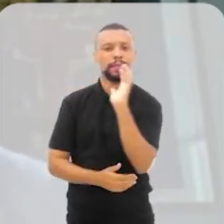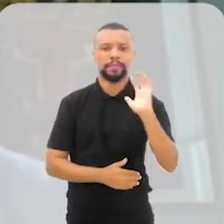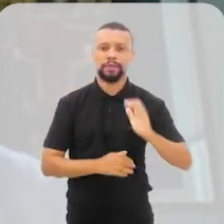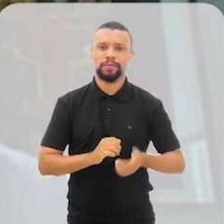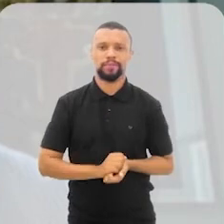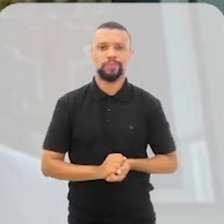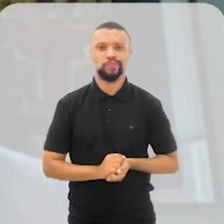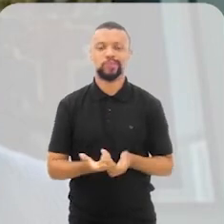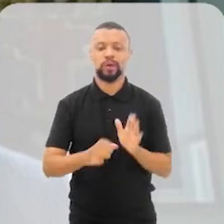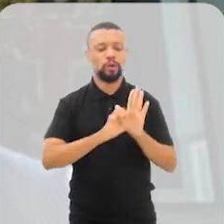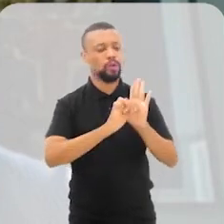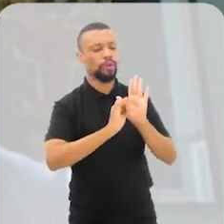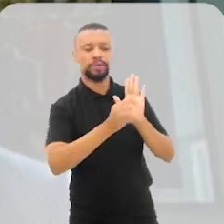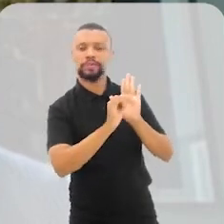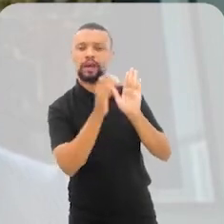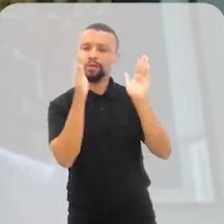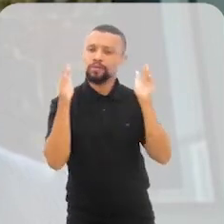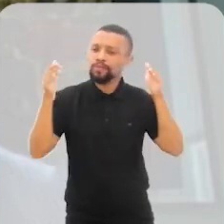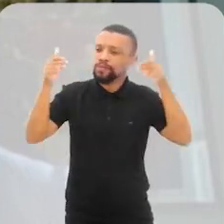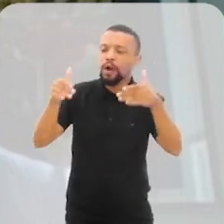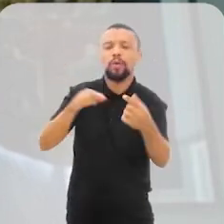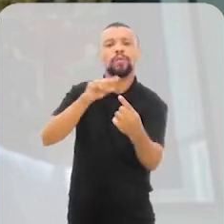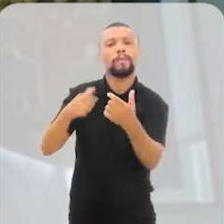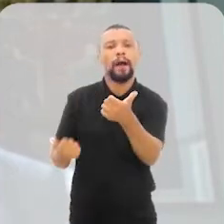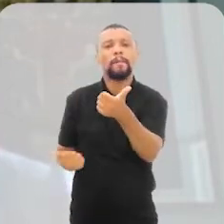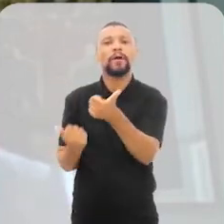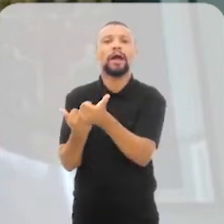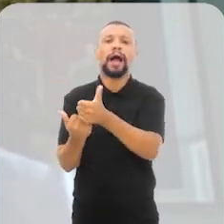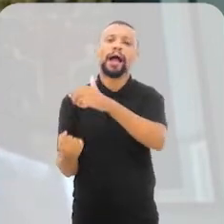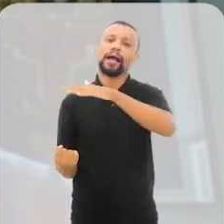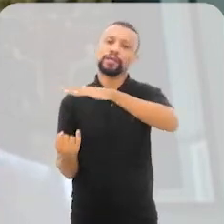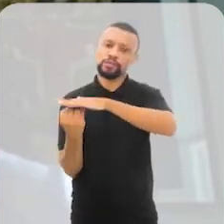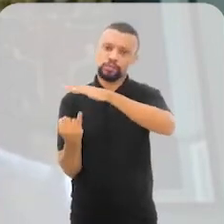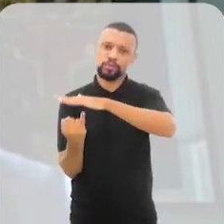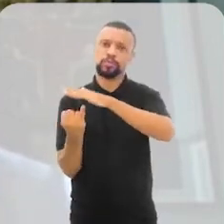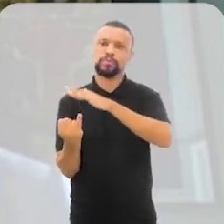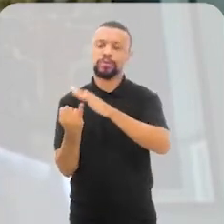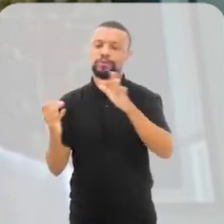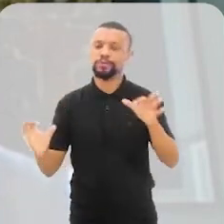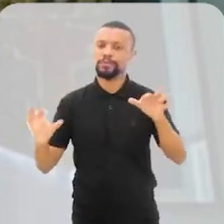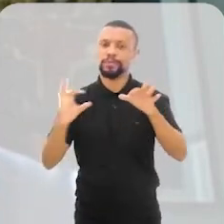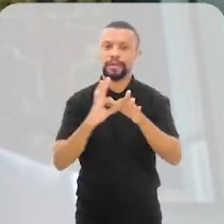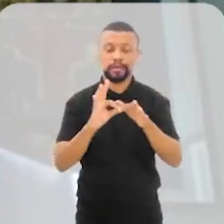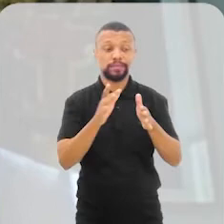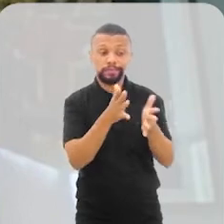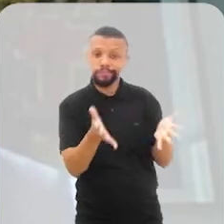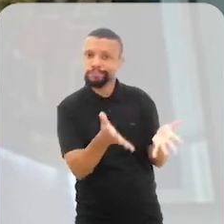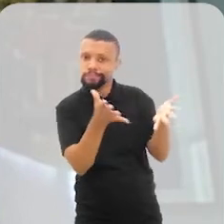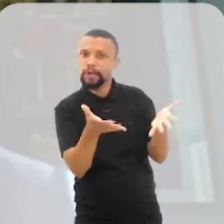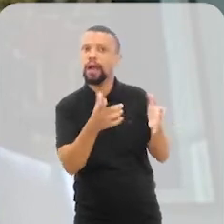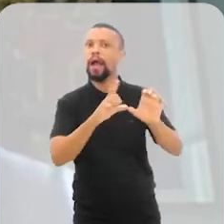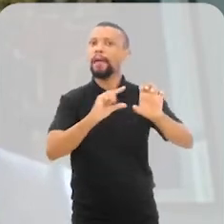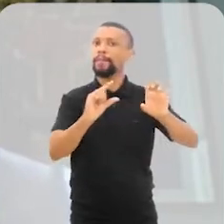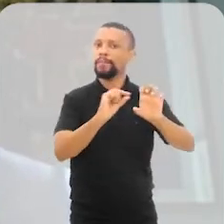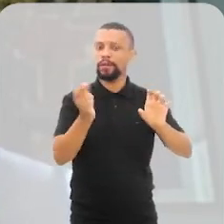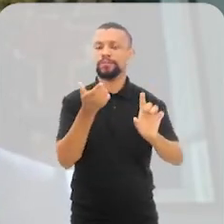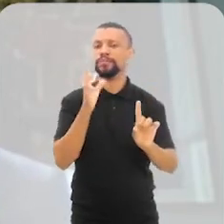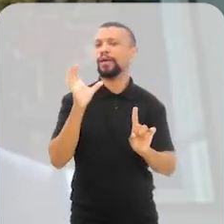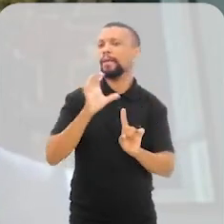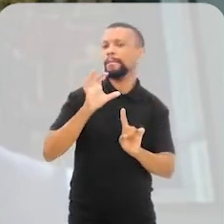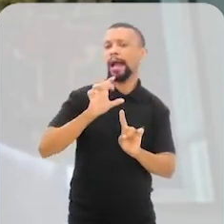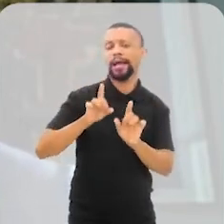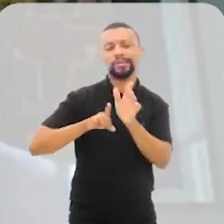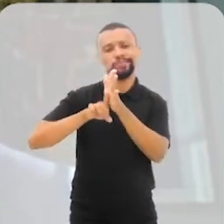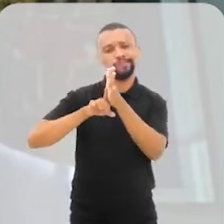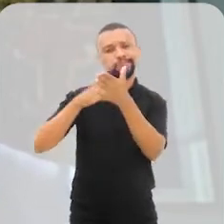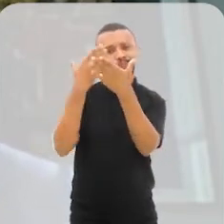São editais voltados para apoiar entidades que apoiam empreendimentos de impacto, entidades